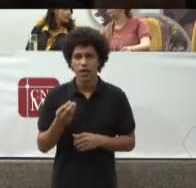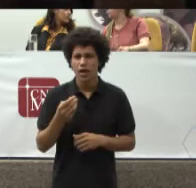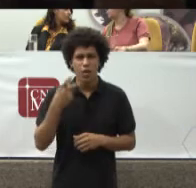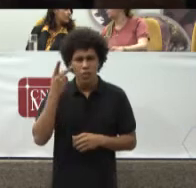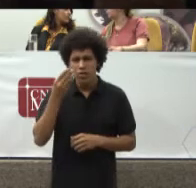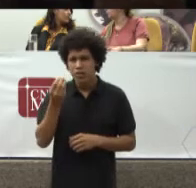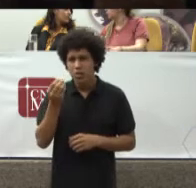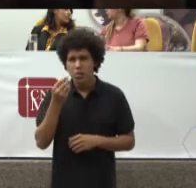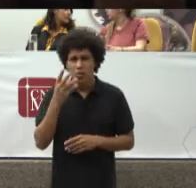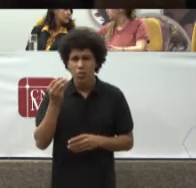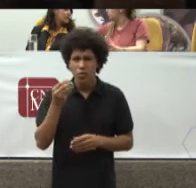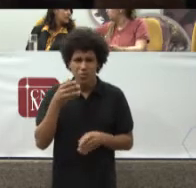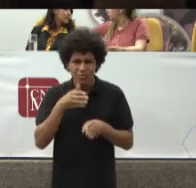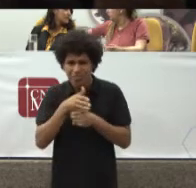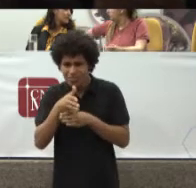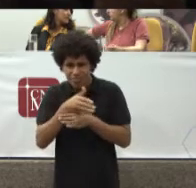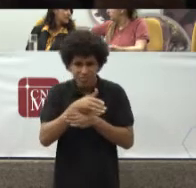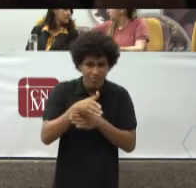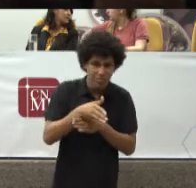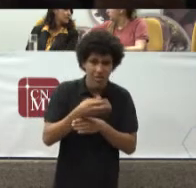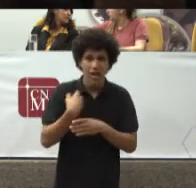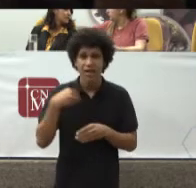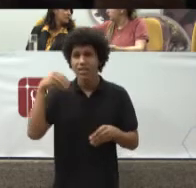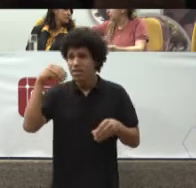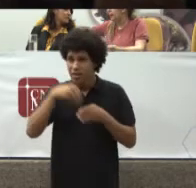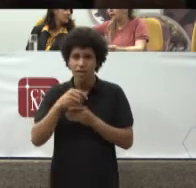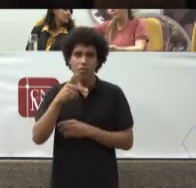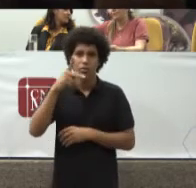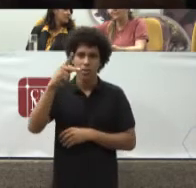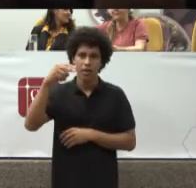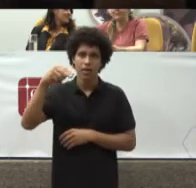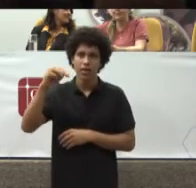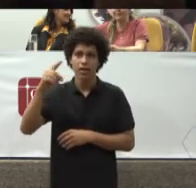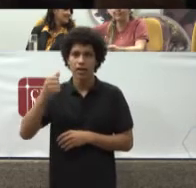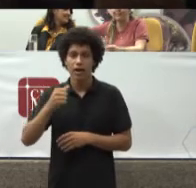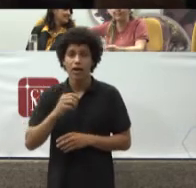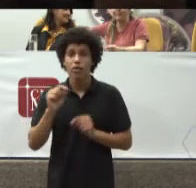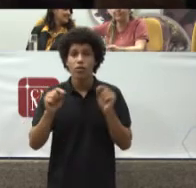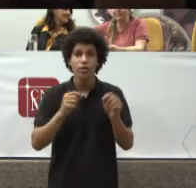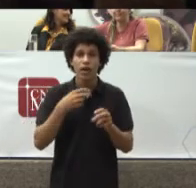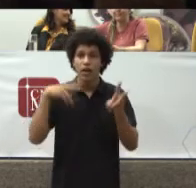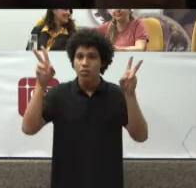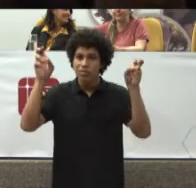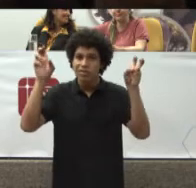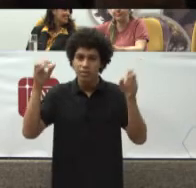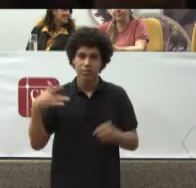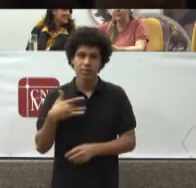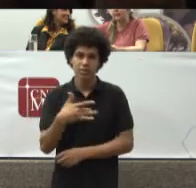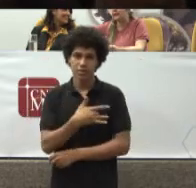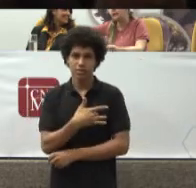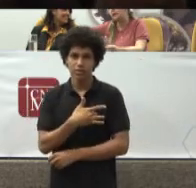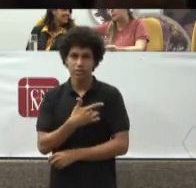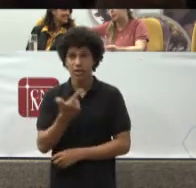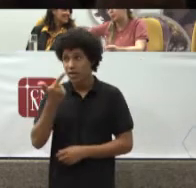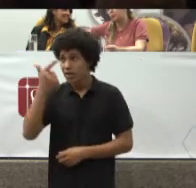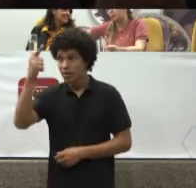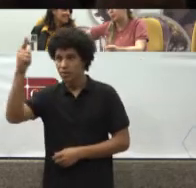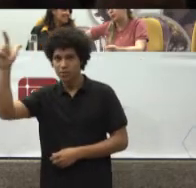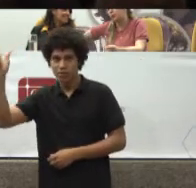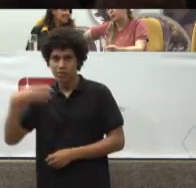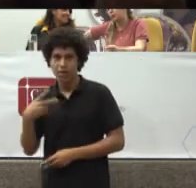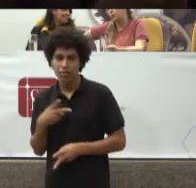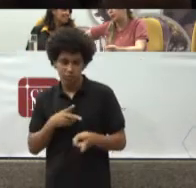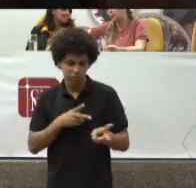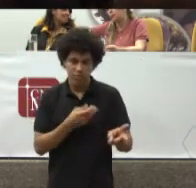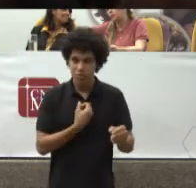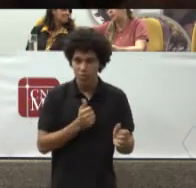transversal Até dentro do PNDH Com relação A saúde E depois Ela vai caminhando Com todo esse quadro